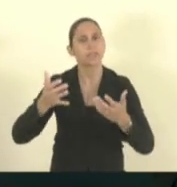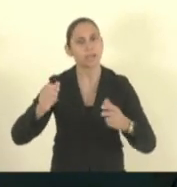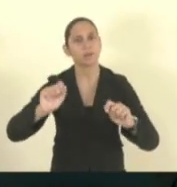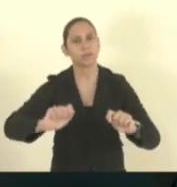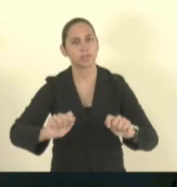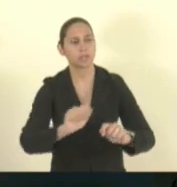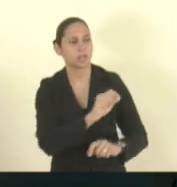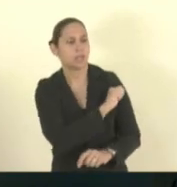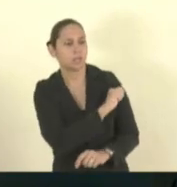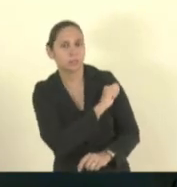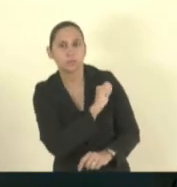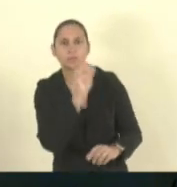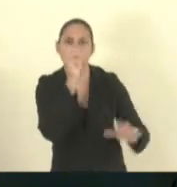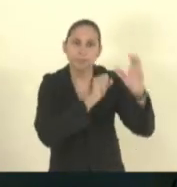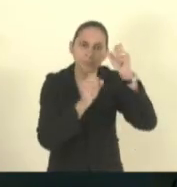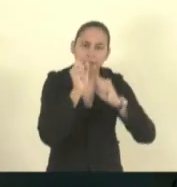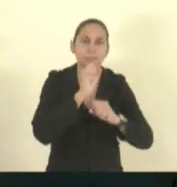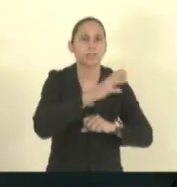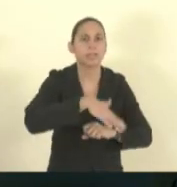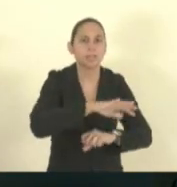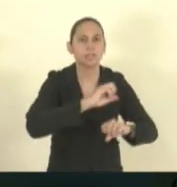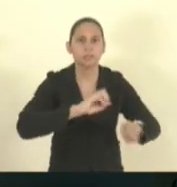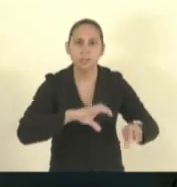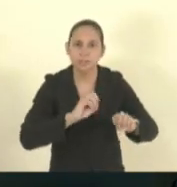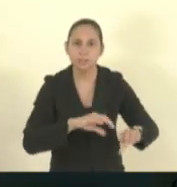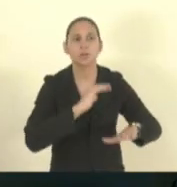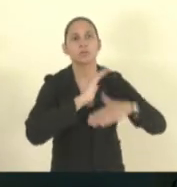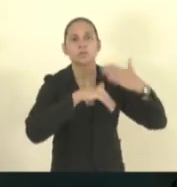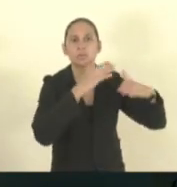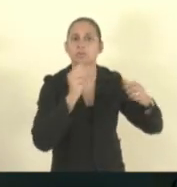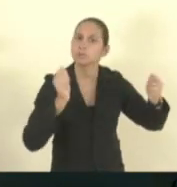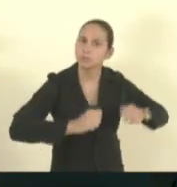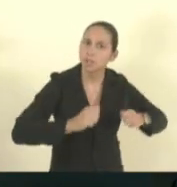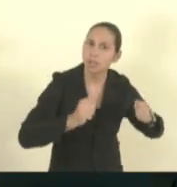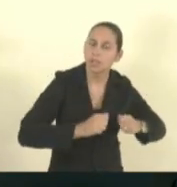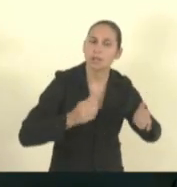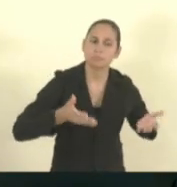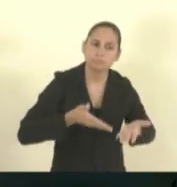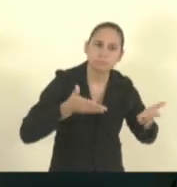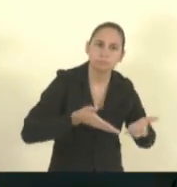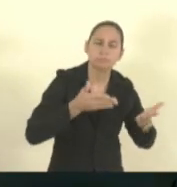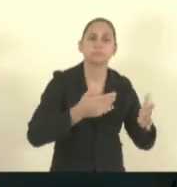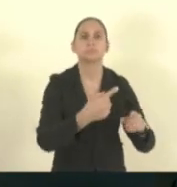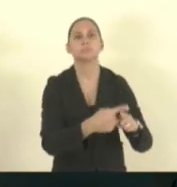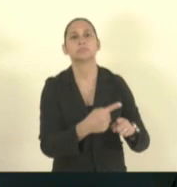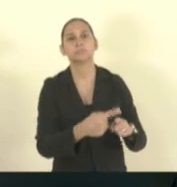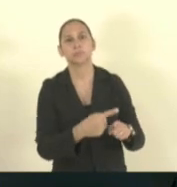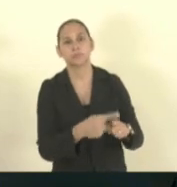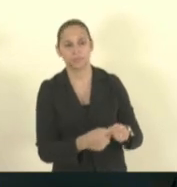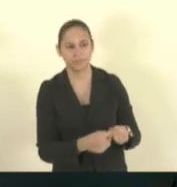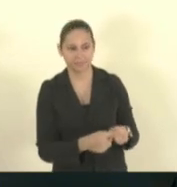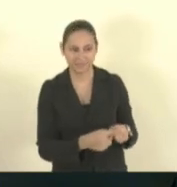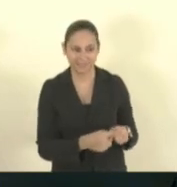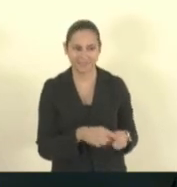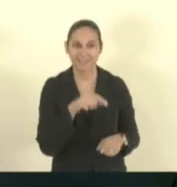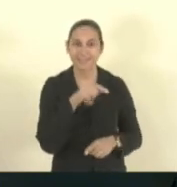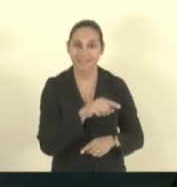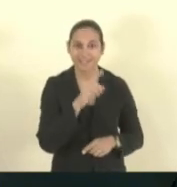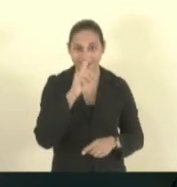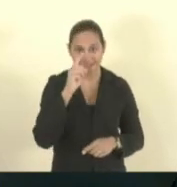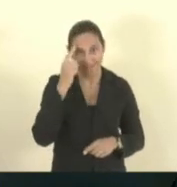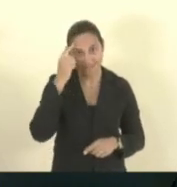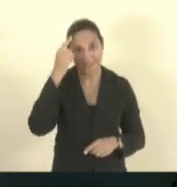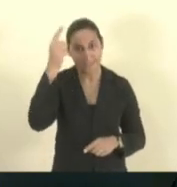um sistema educacional que dê fluxo para essas crianças até porque essa foi a ideia